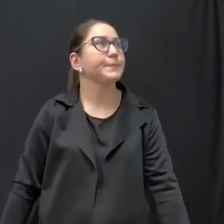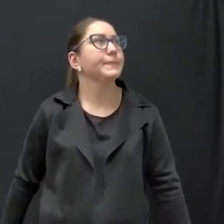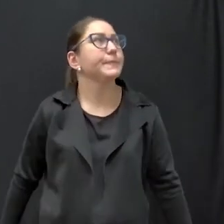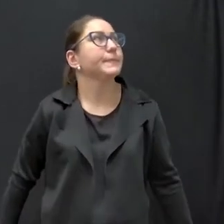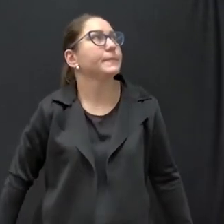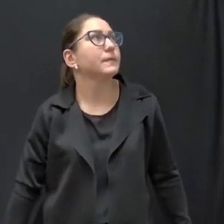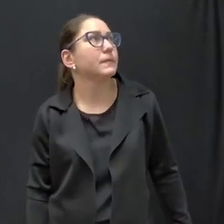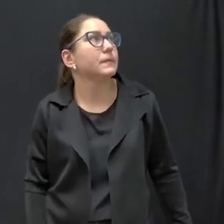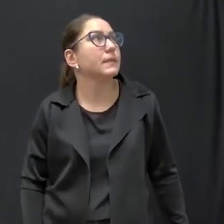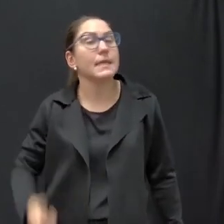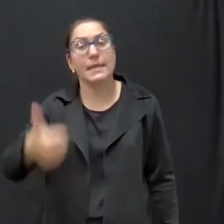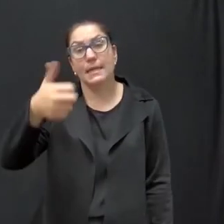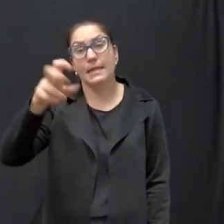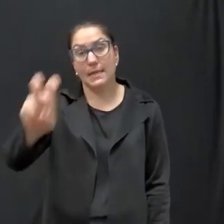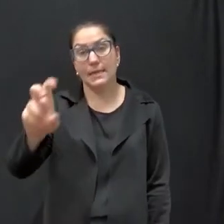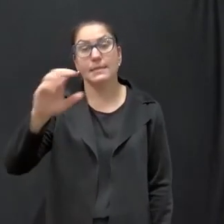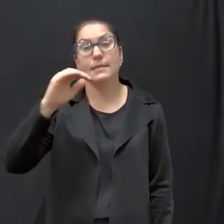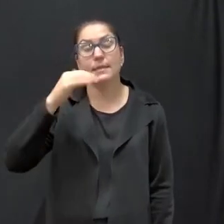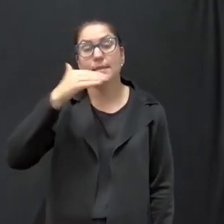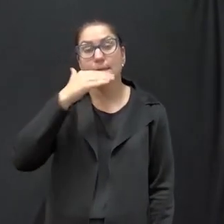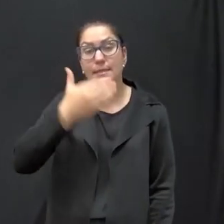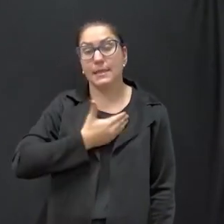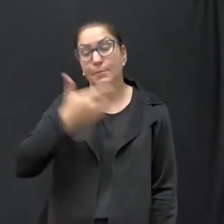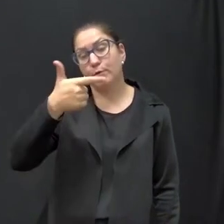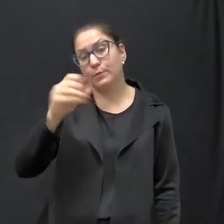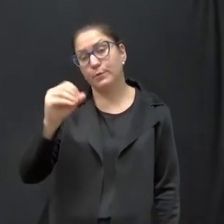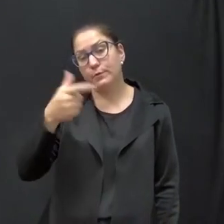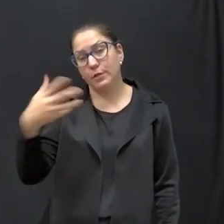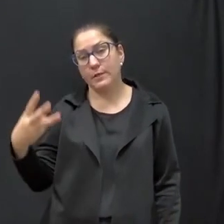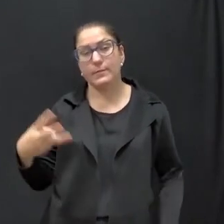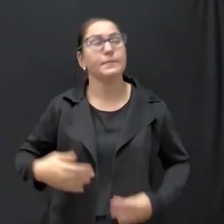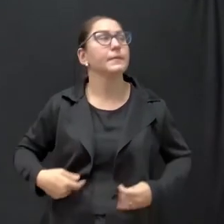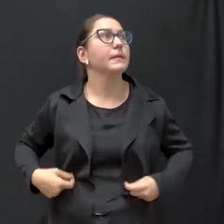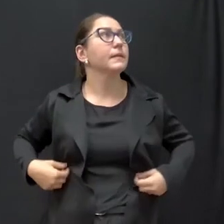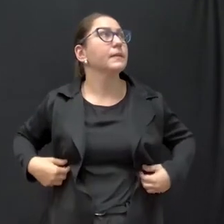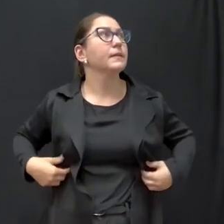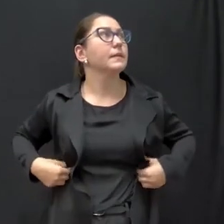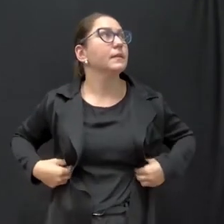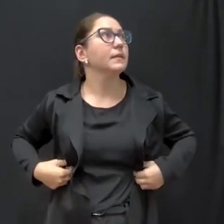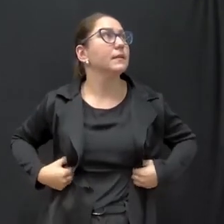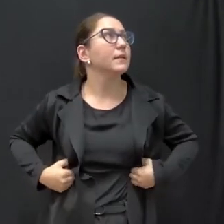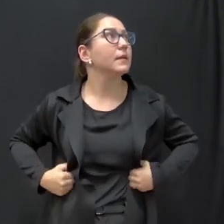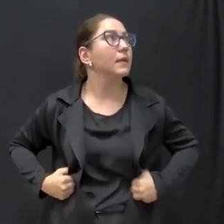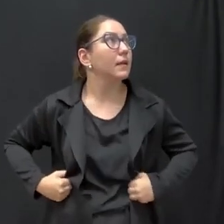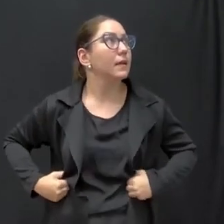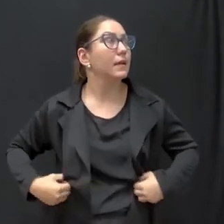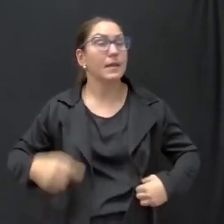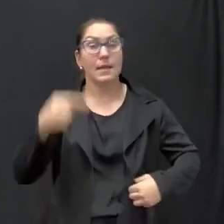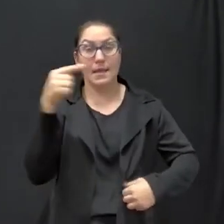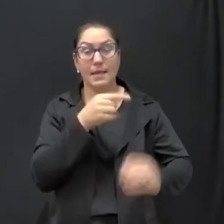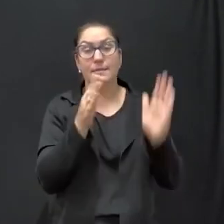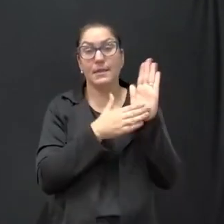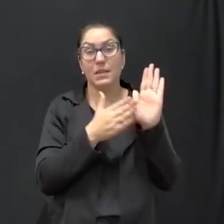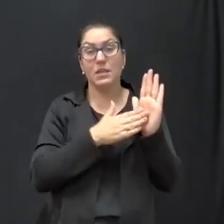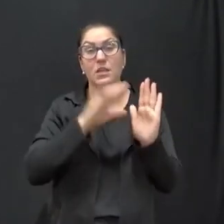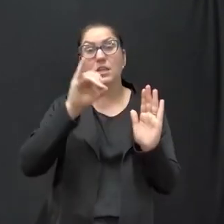Portaria de 15 de dezembro de 2023. Ela foi indicada, este cargo aqui é de indicação.